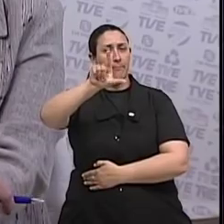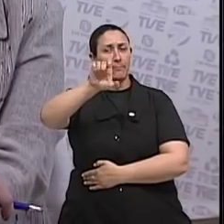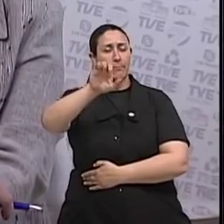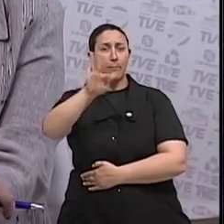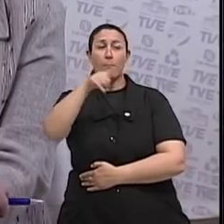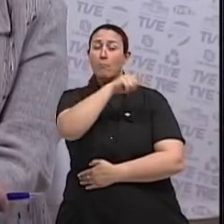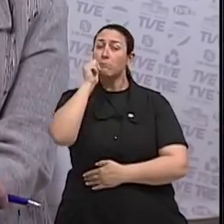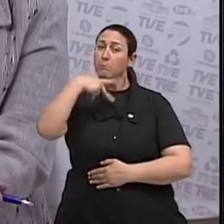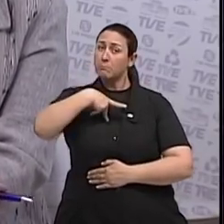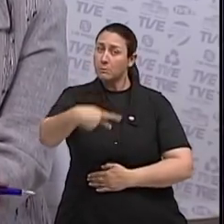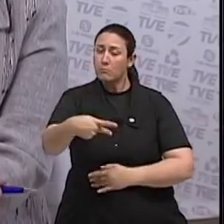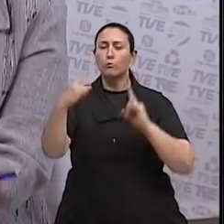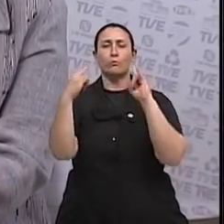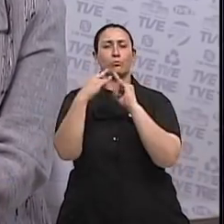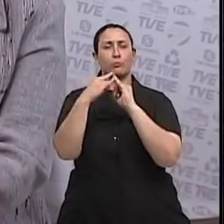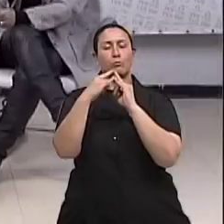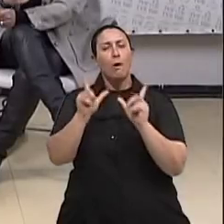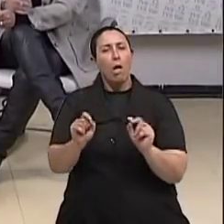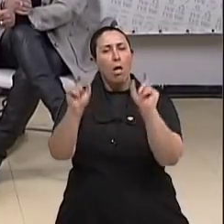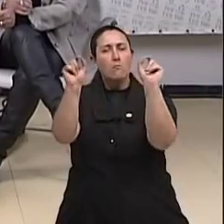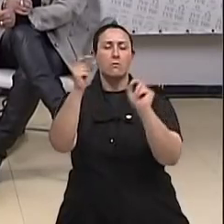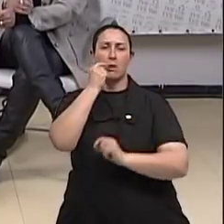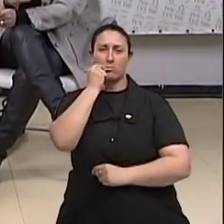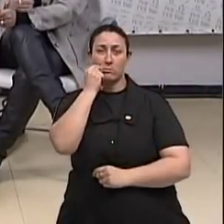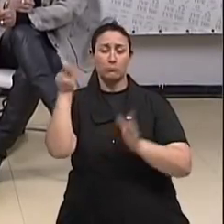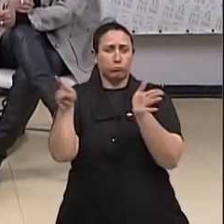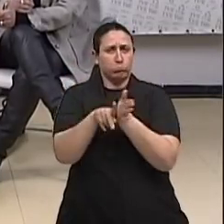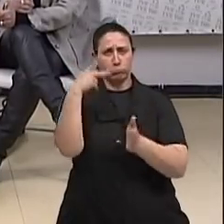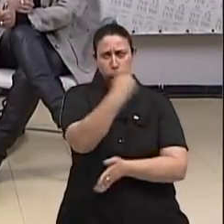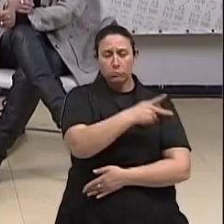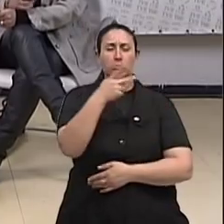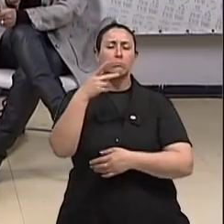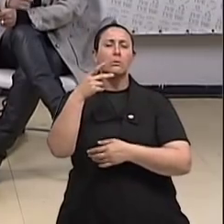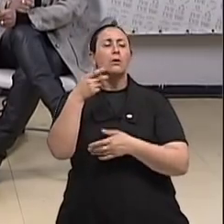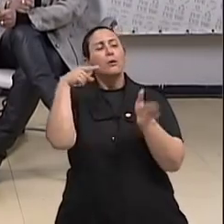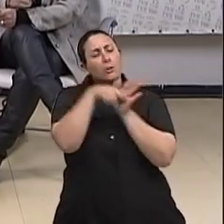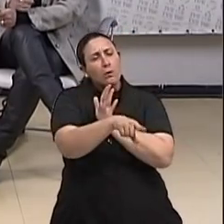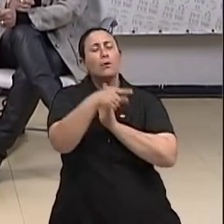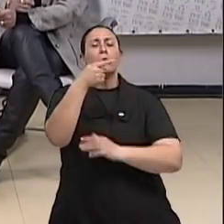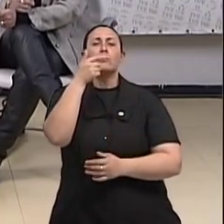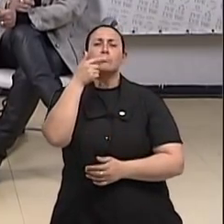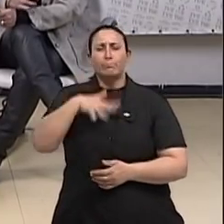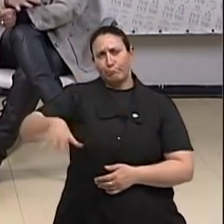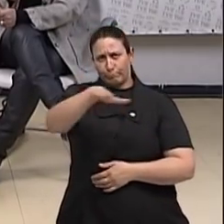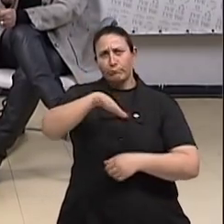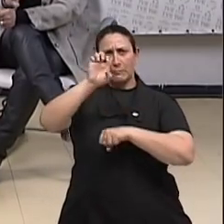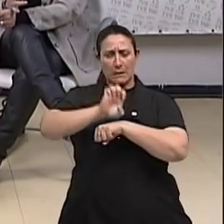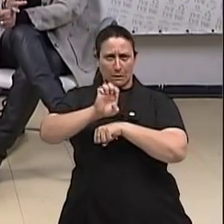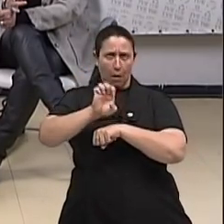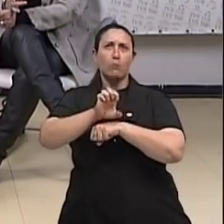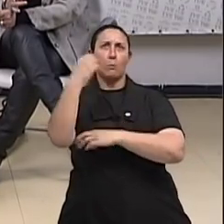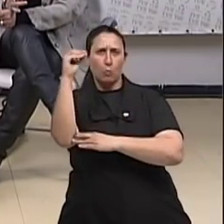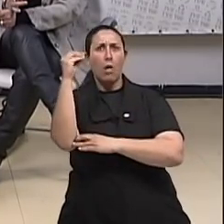Grande do Sul. Mayra, o número de mulheres com incidência de câncer de mama aqui no estado, Porto Alegre, é